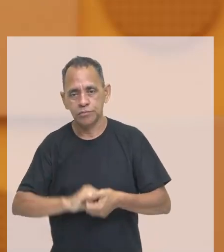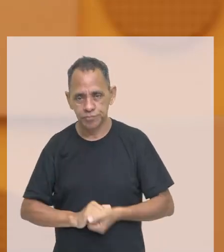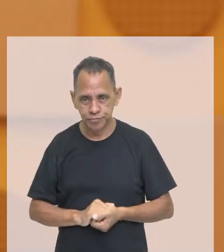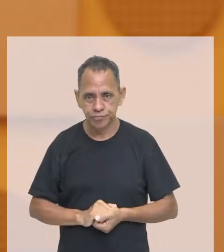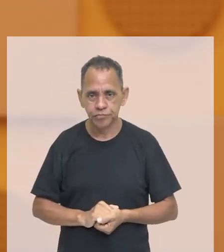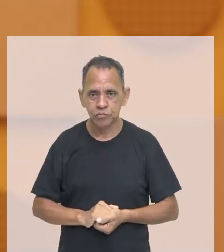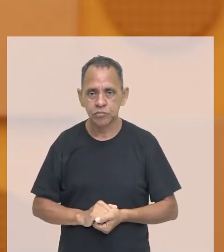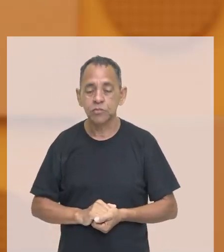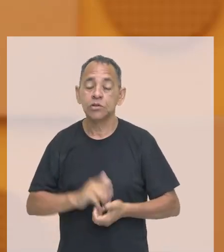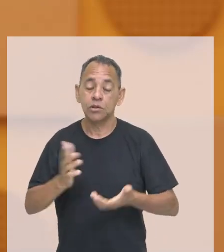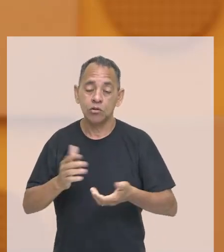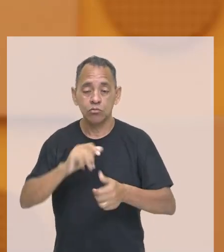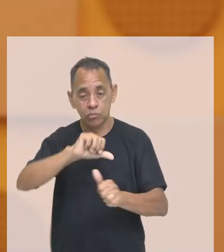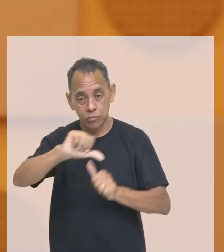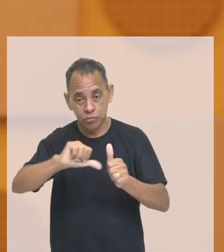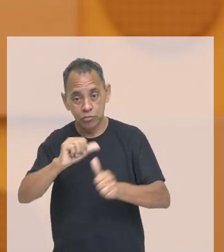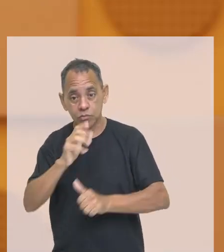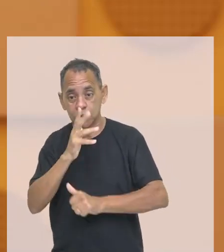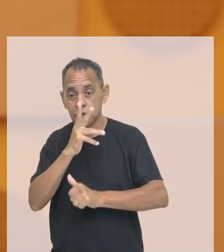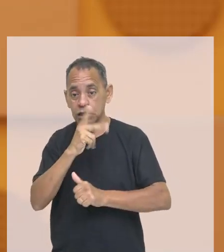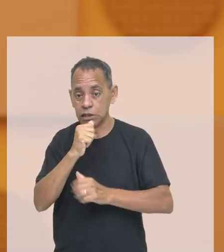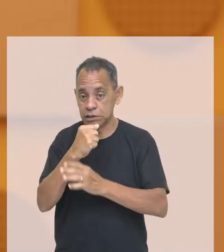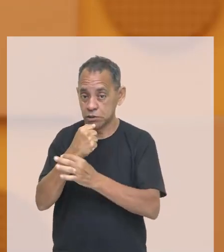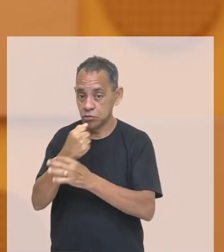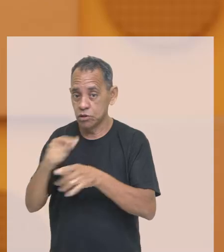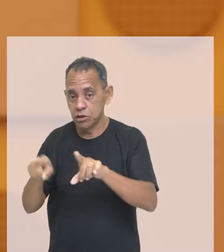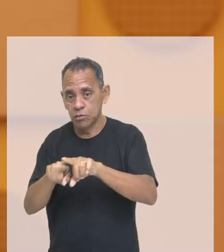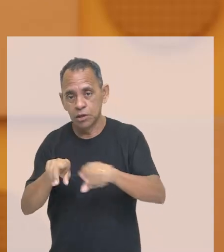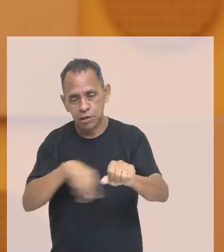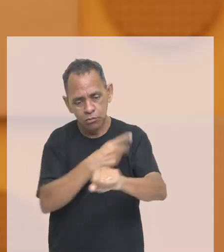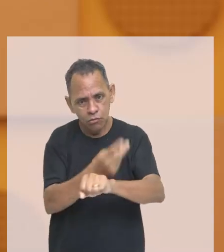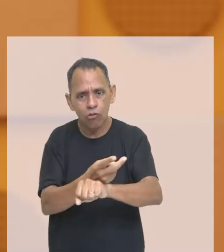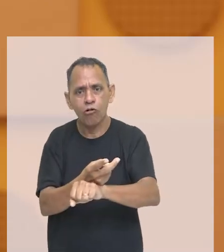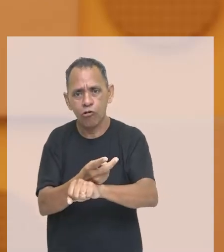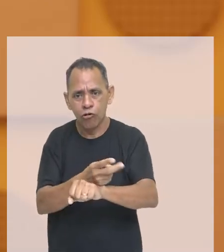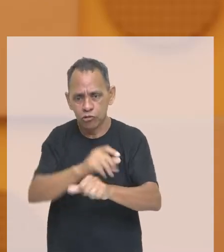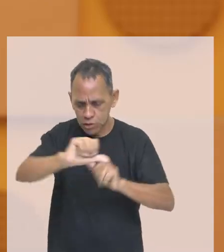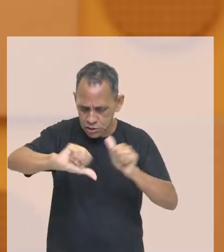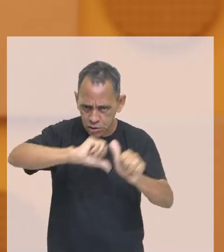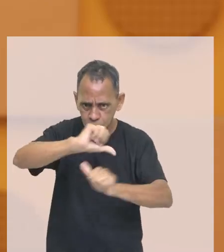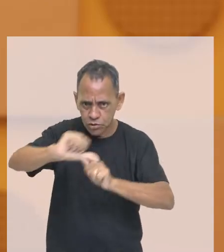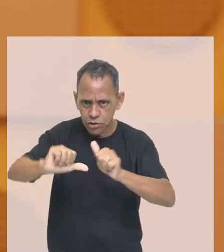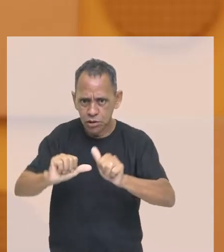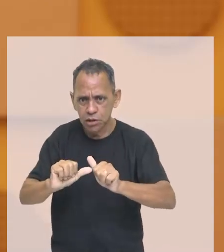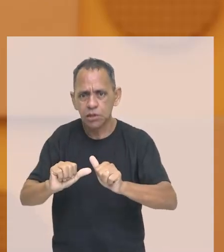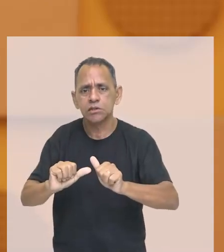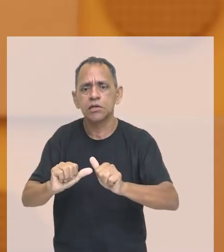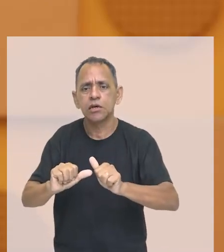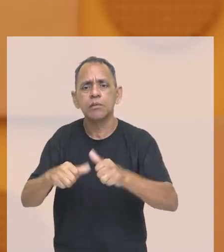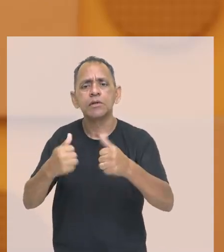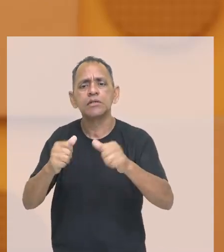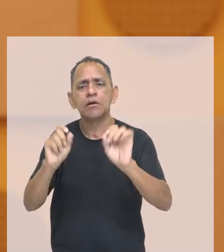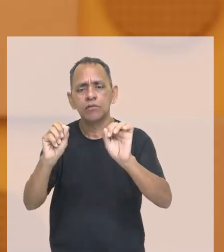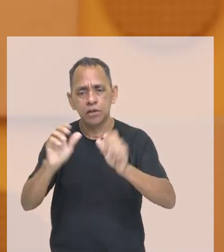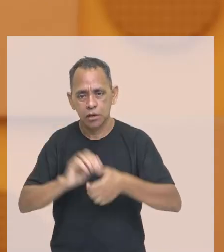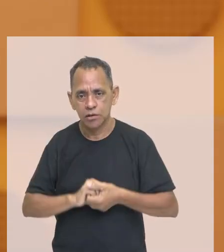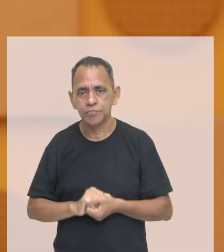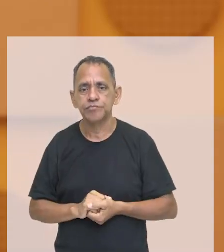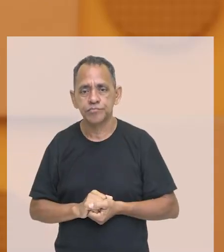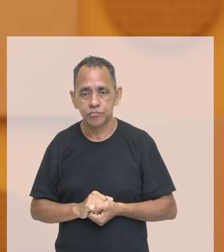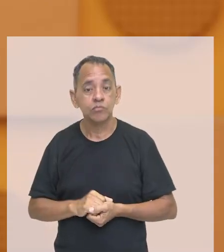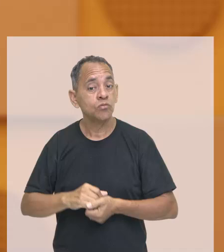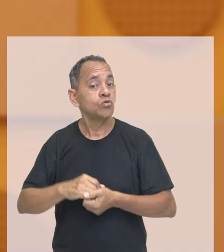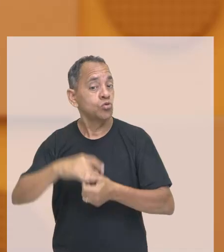segura. E após essa transição, galera, era necessário que uma nova Carta Magna, uma nova